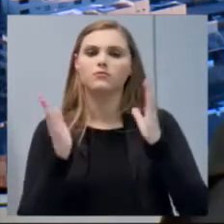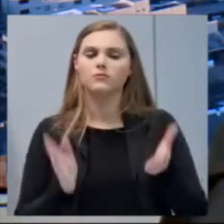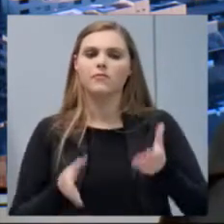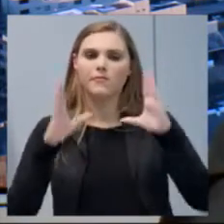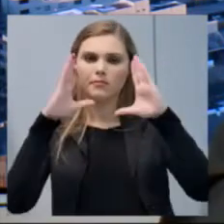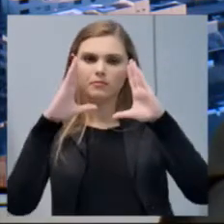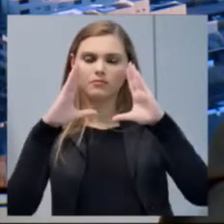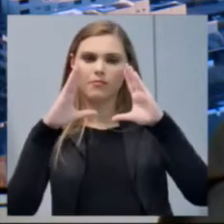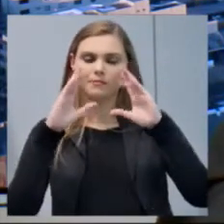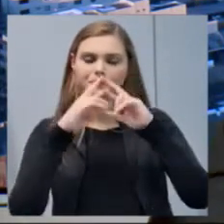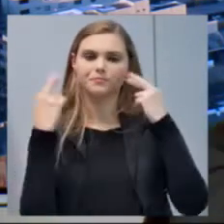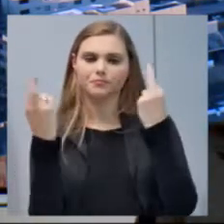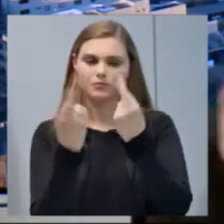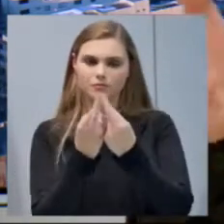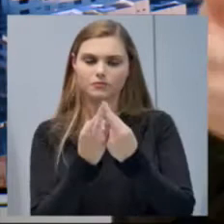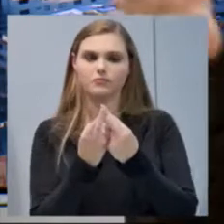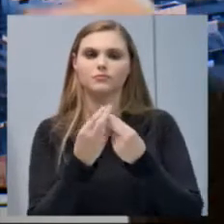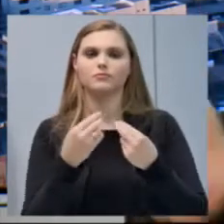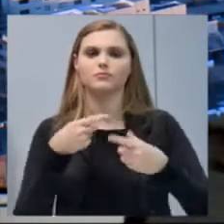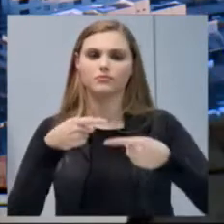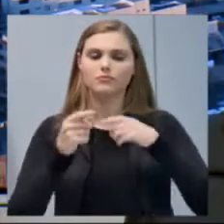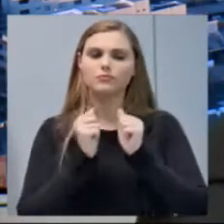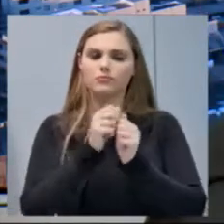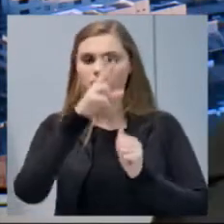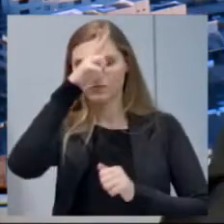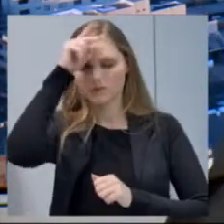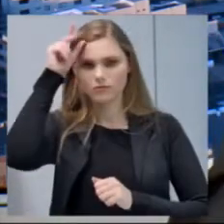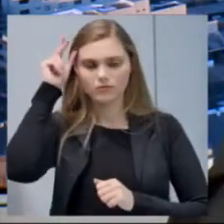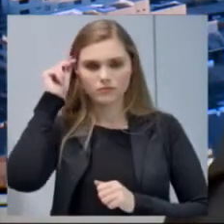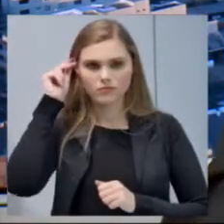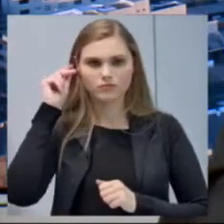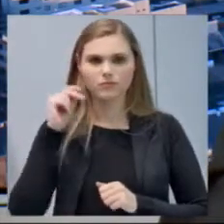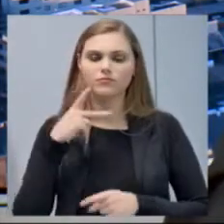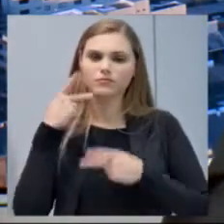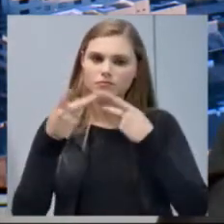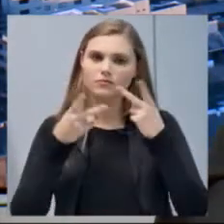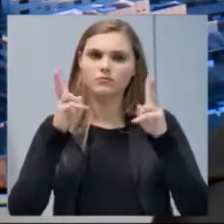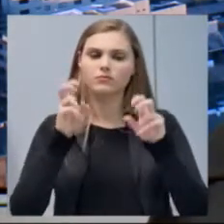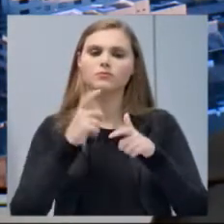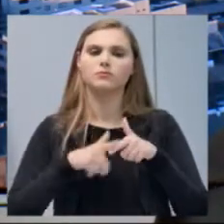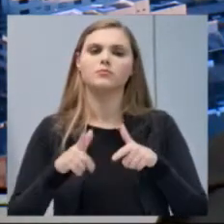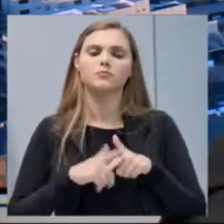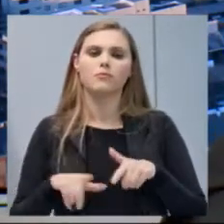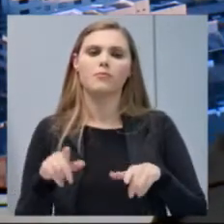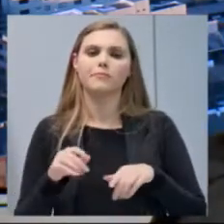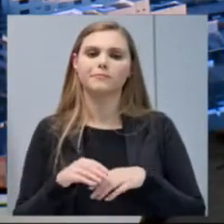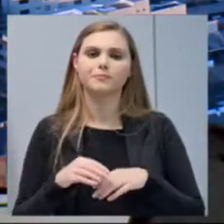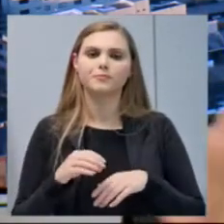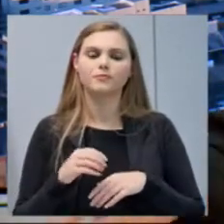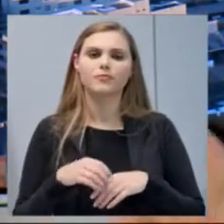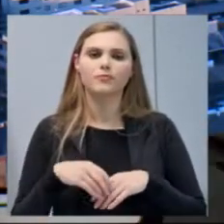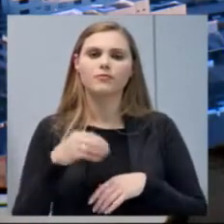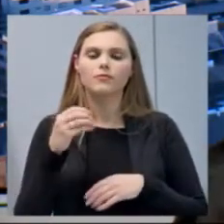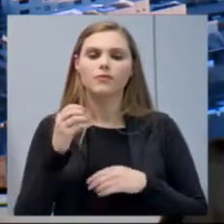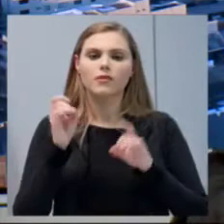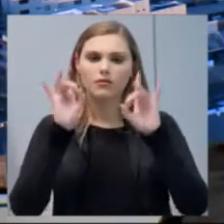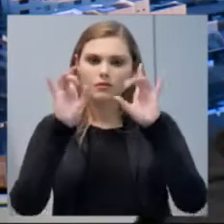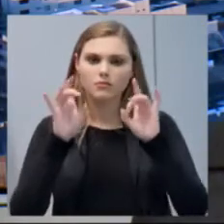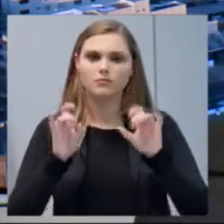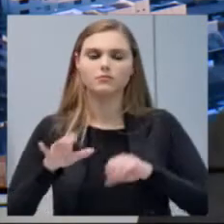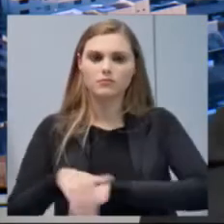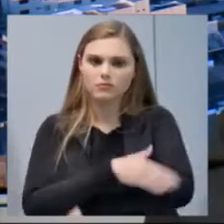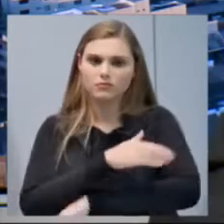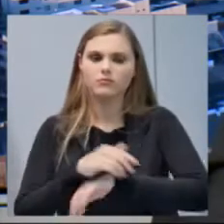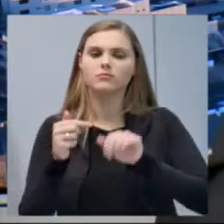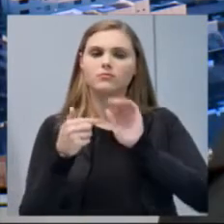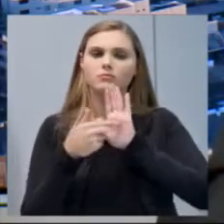prefeito, colocando aí os moradores, colocando a situação daquela localidade, vereador Piccolo, especialmente naquelas ruas que aqui foram